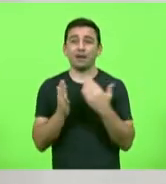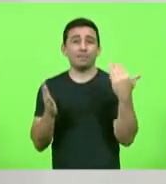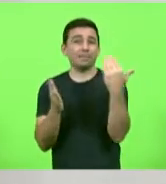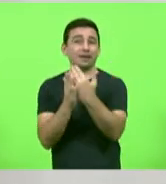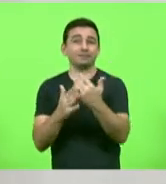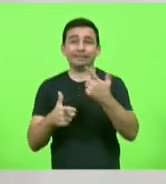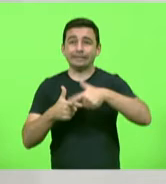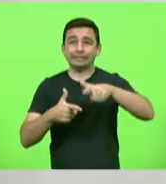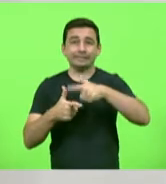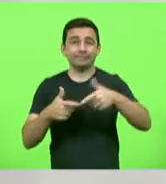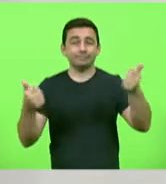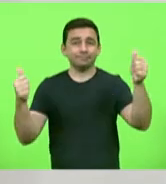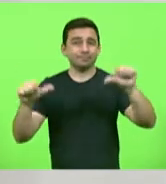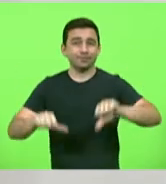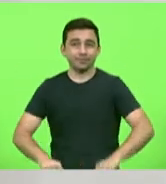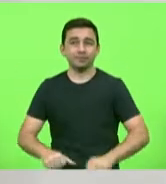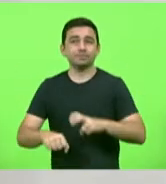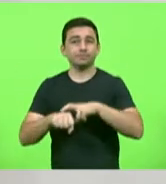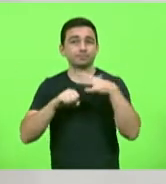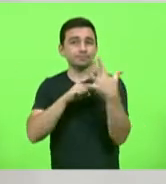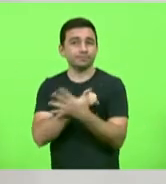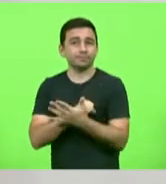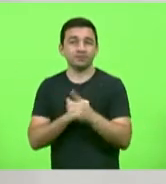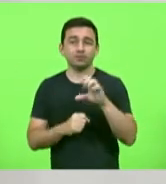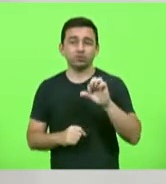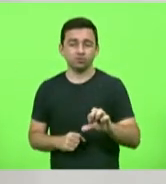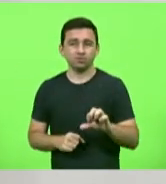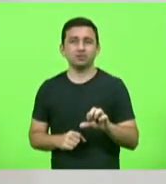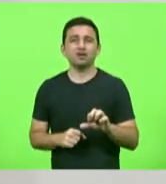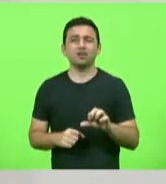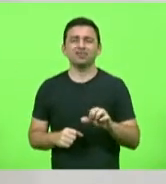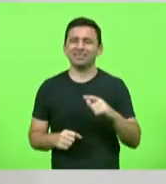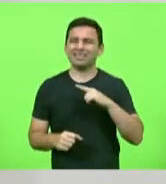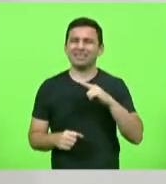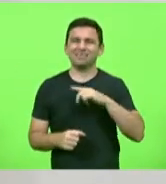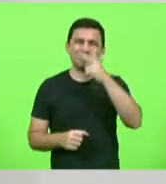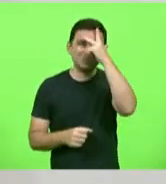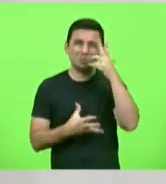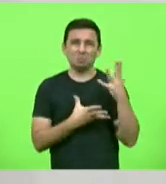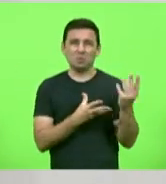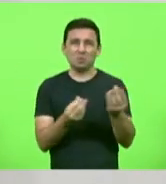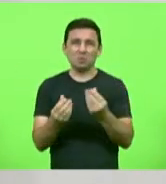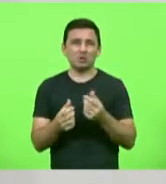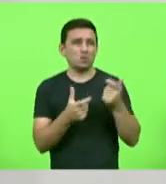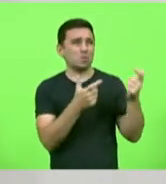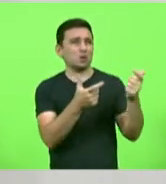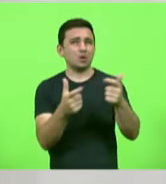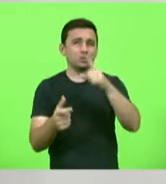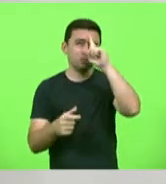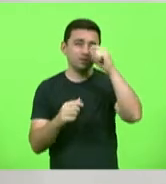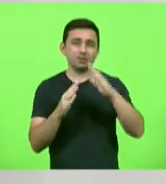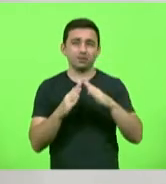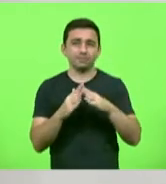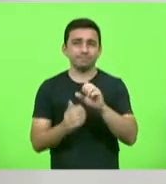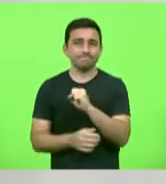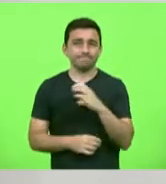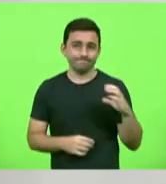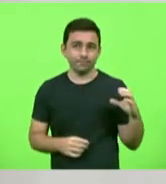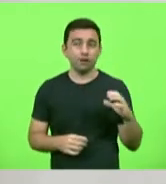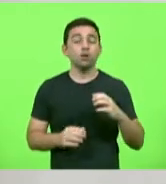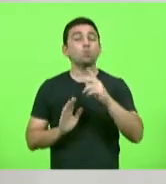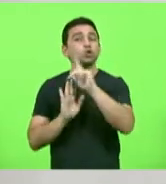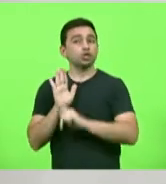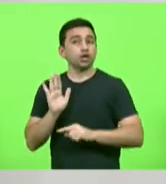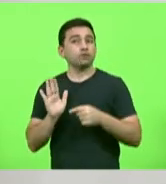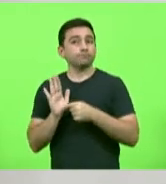da crise do Covid-19, que amontoam-se aí os pacientes por todos os leitos dos hospitais catarinenses. É um projeto que eu já